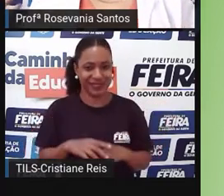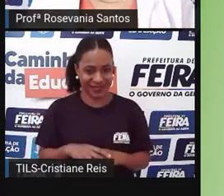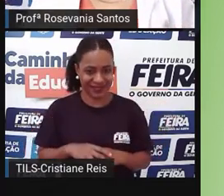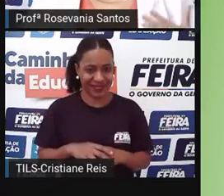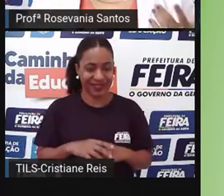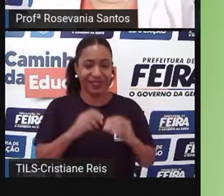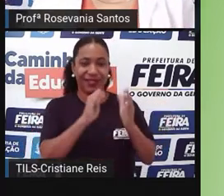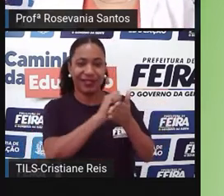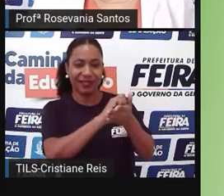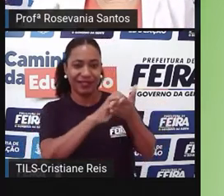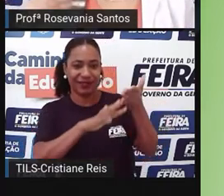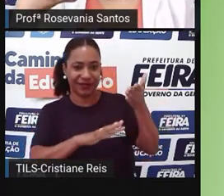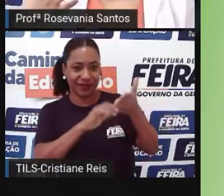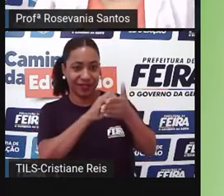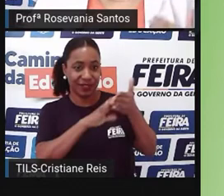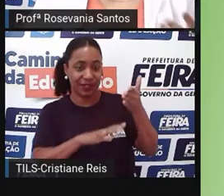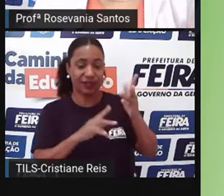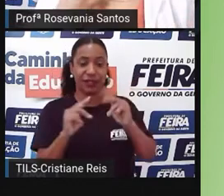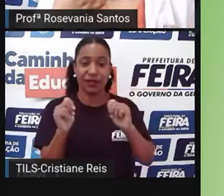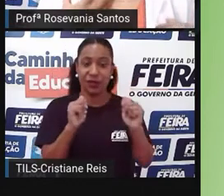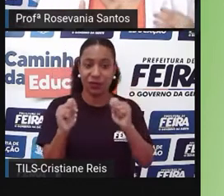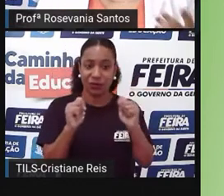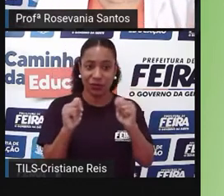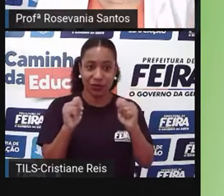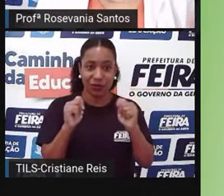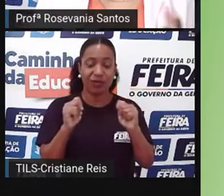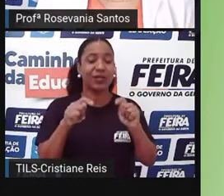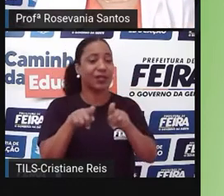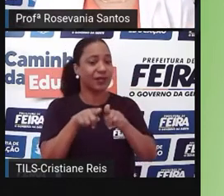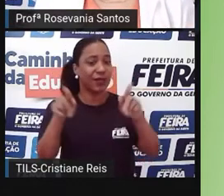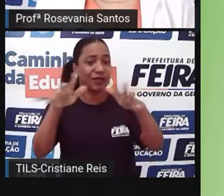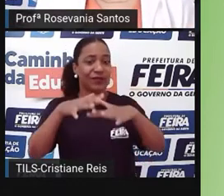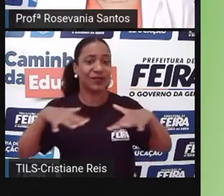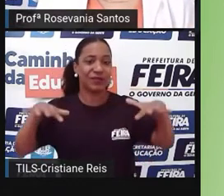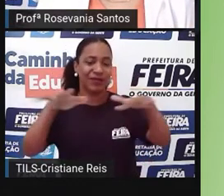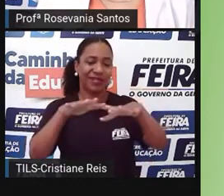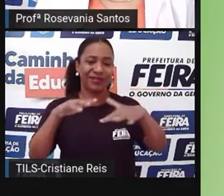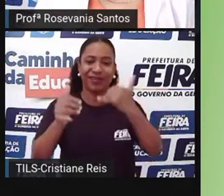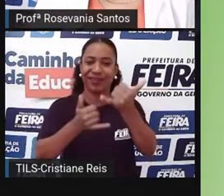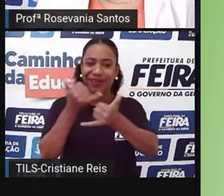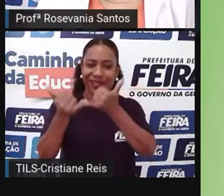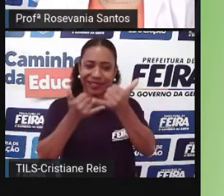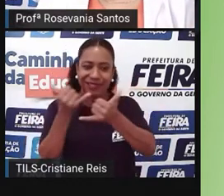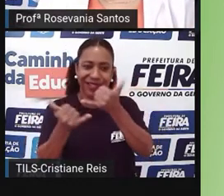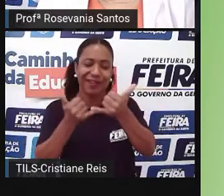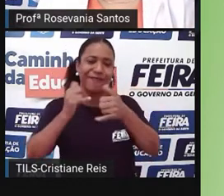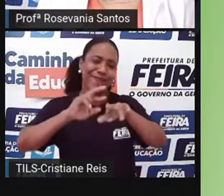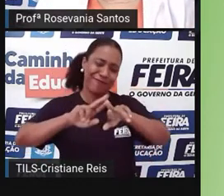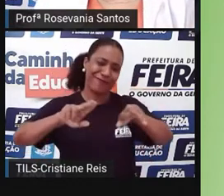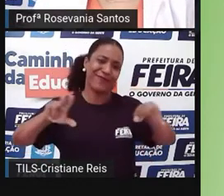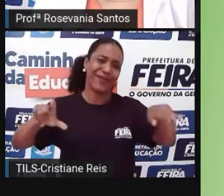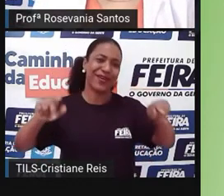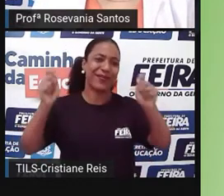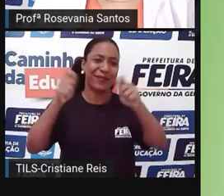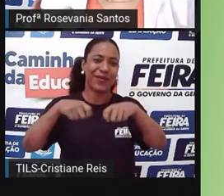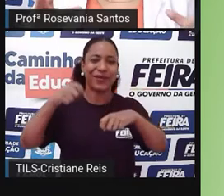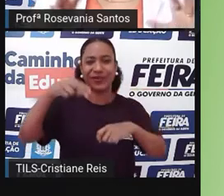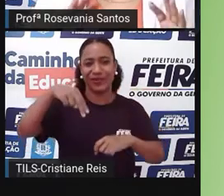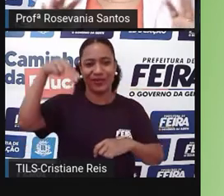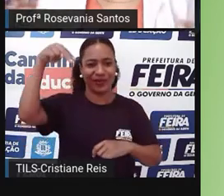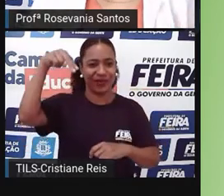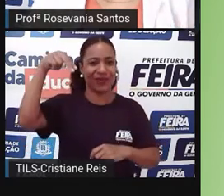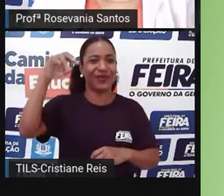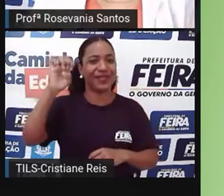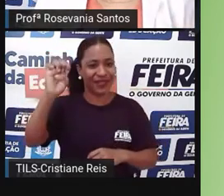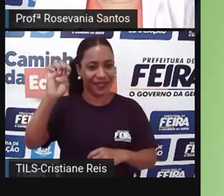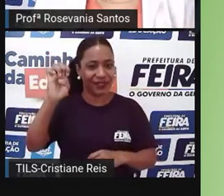atividades econômicas e de espaço de lazer que a gente pode, né, aproveitar na região nordeste. Aqui foi